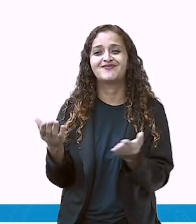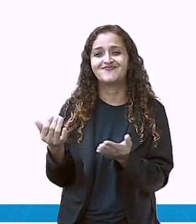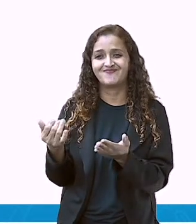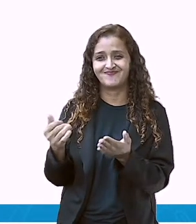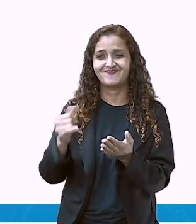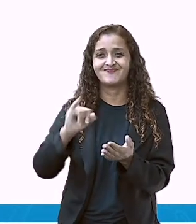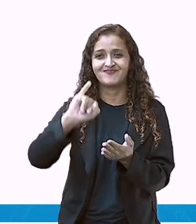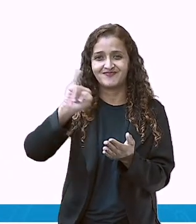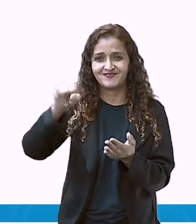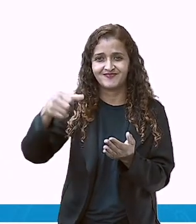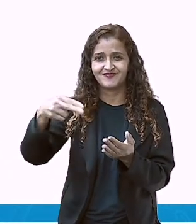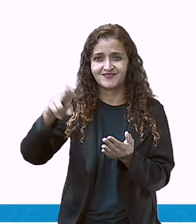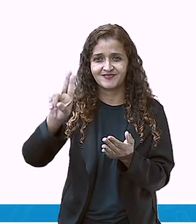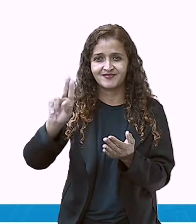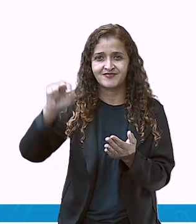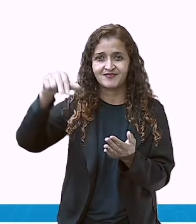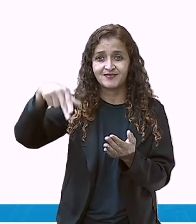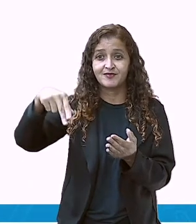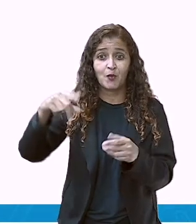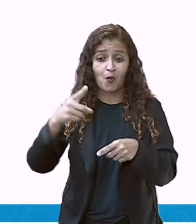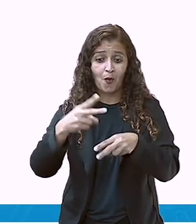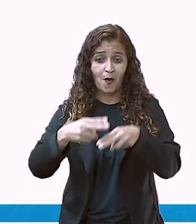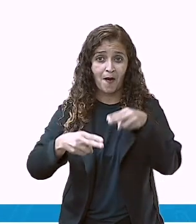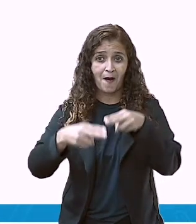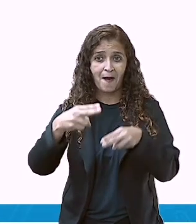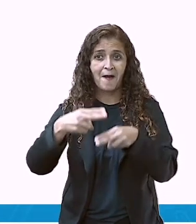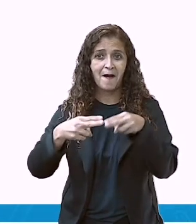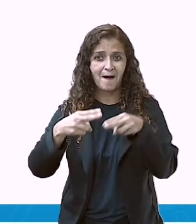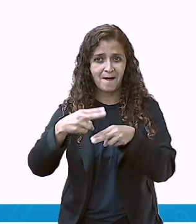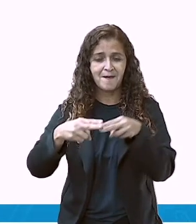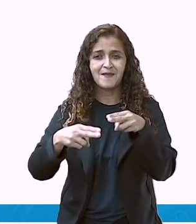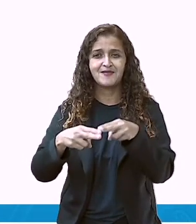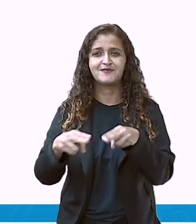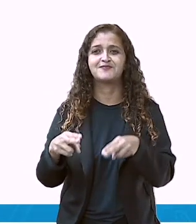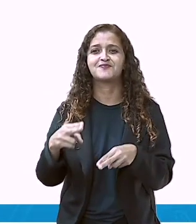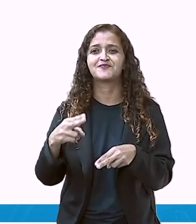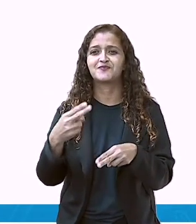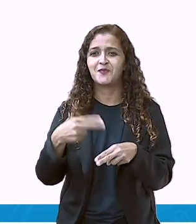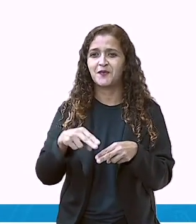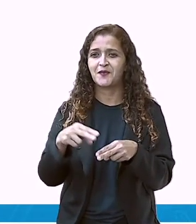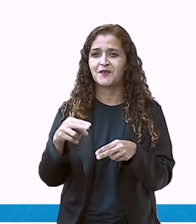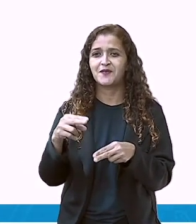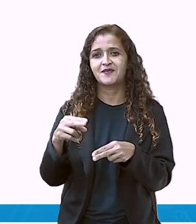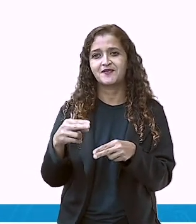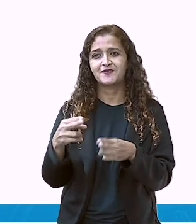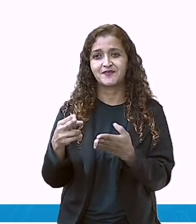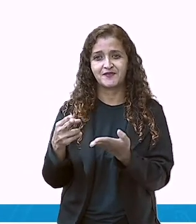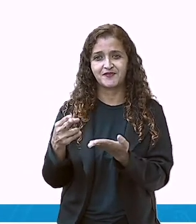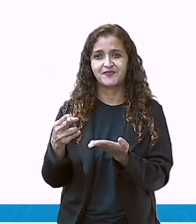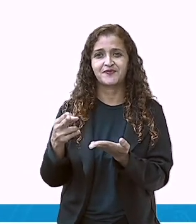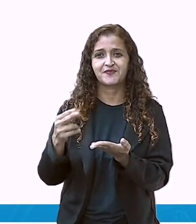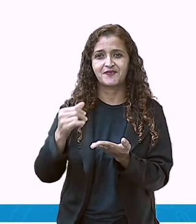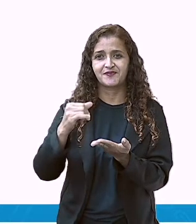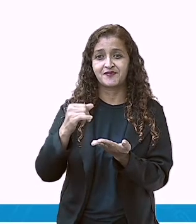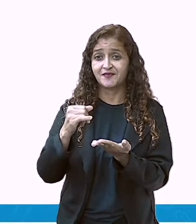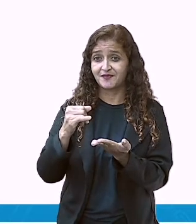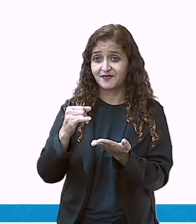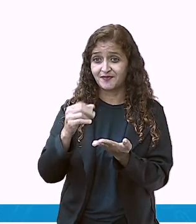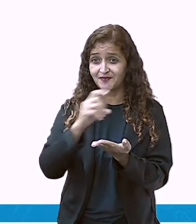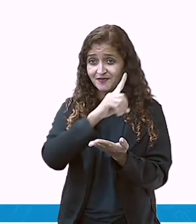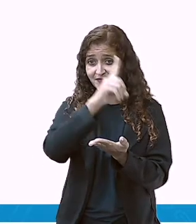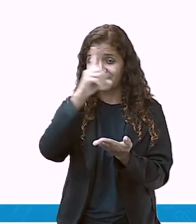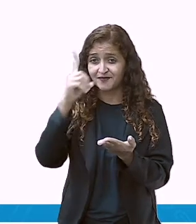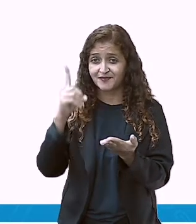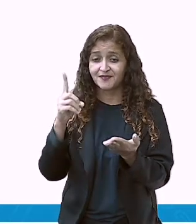Junho. Quantos dias tem junho? Trinta dias. Olha aqui pra vocês verem. Inicia também no dia